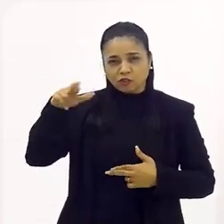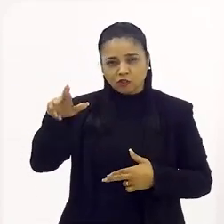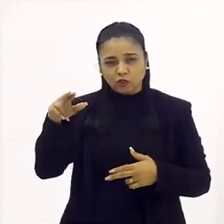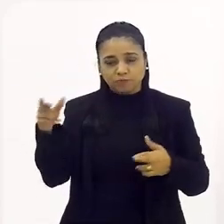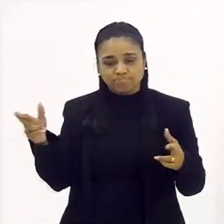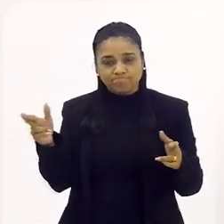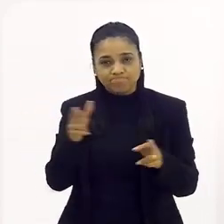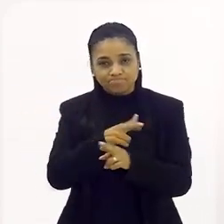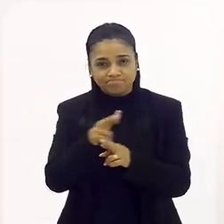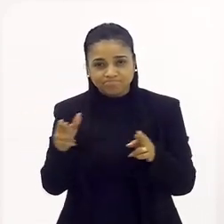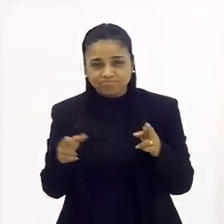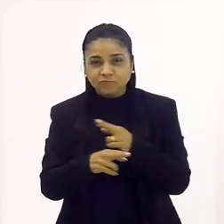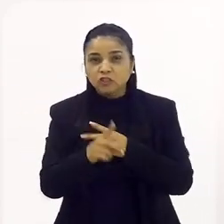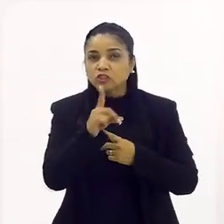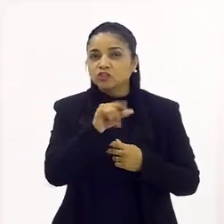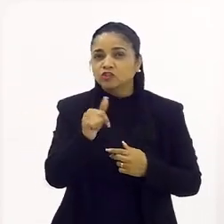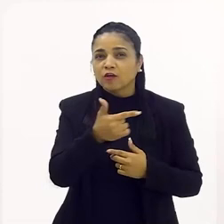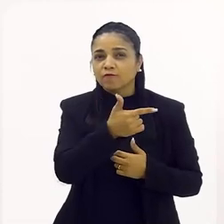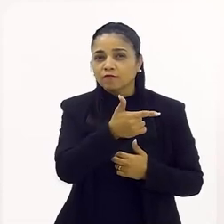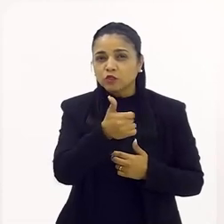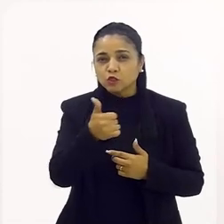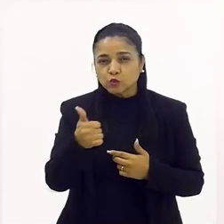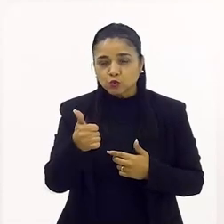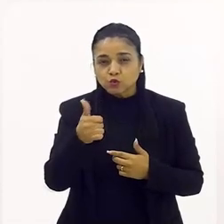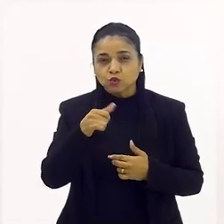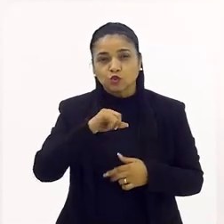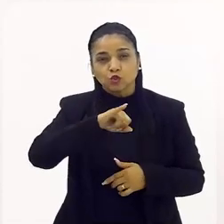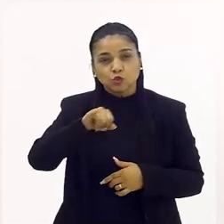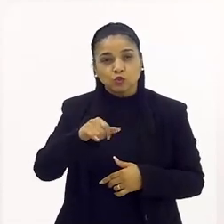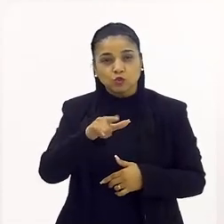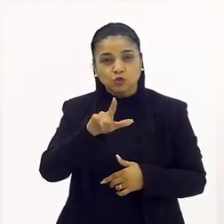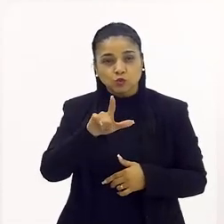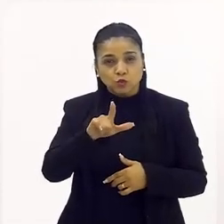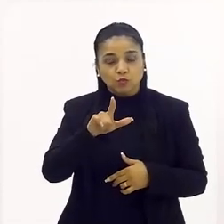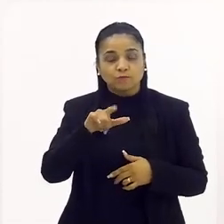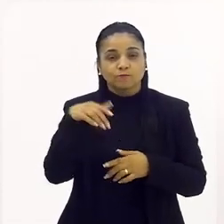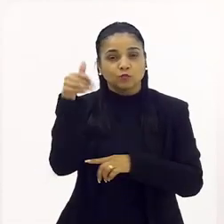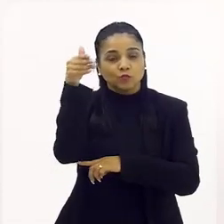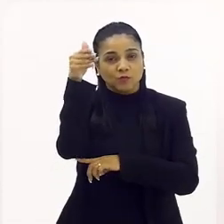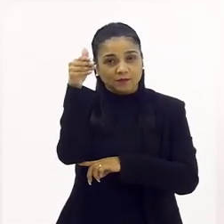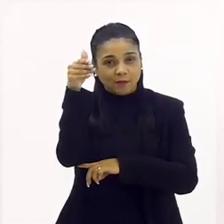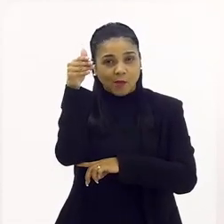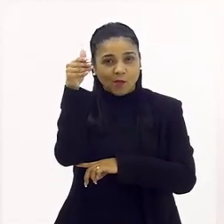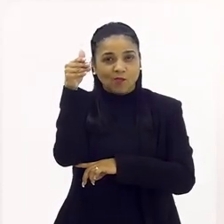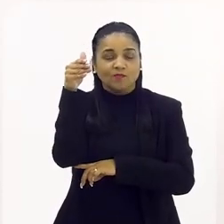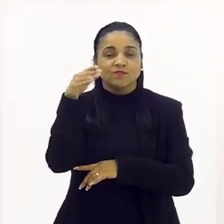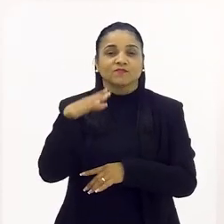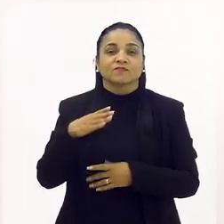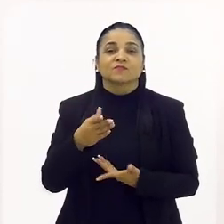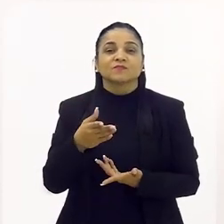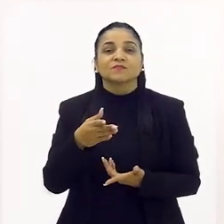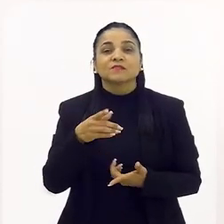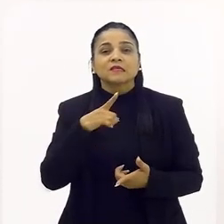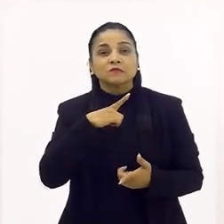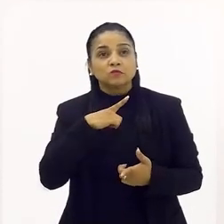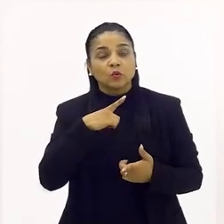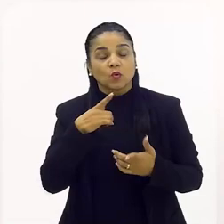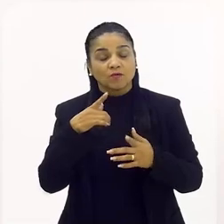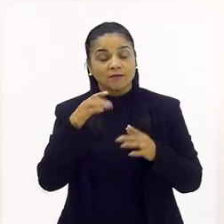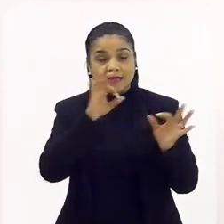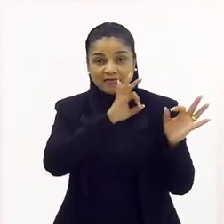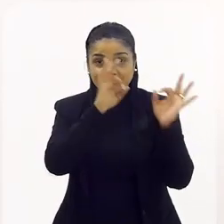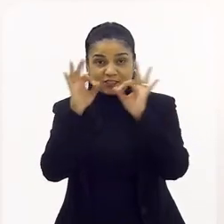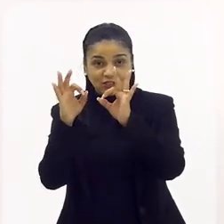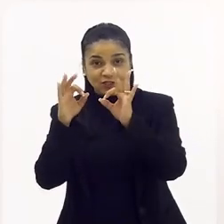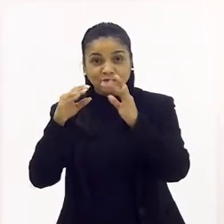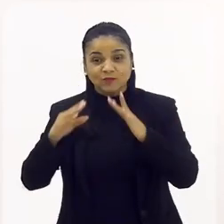21 de julho, no Hotel Windsor Centro, eu estou assistindo Tenda dos